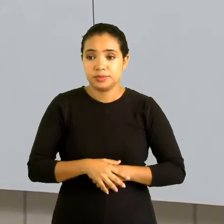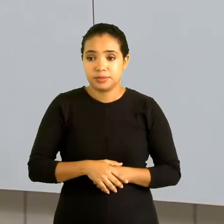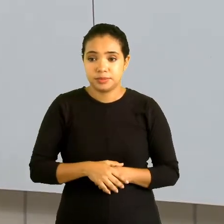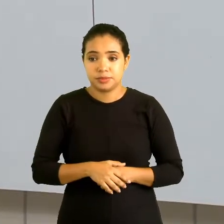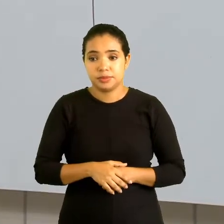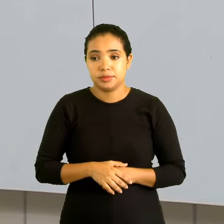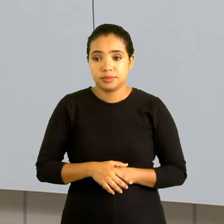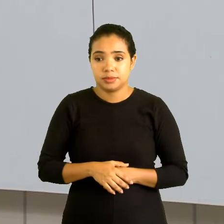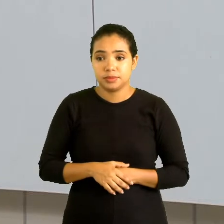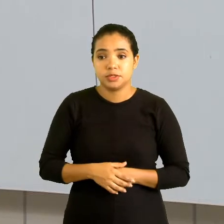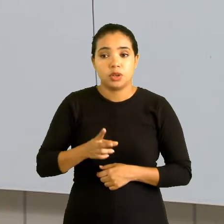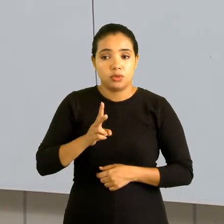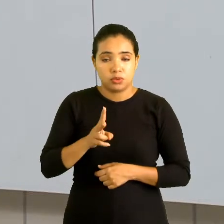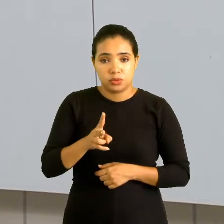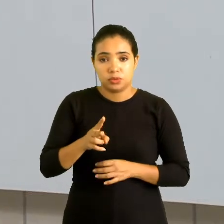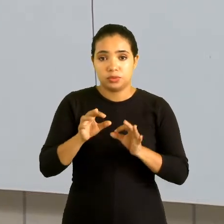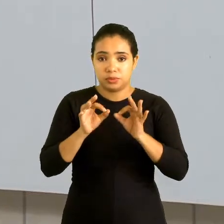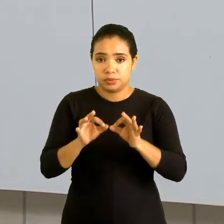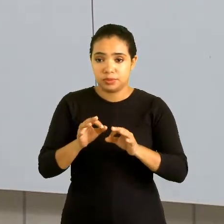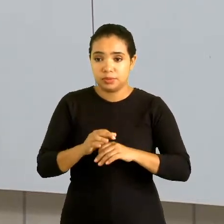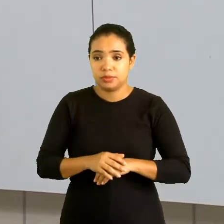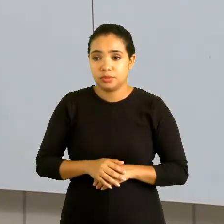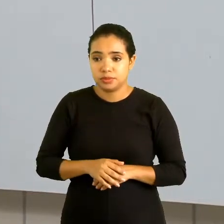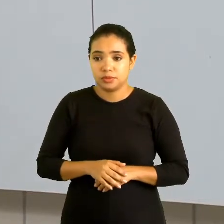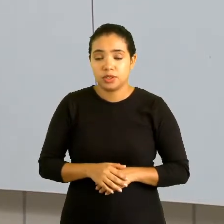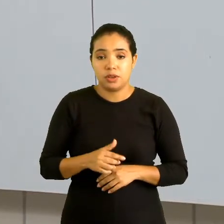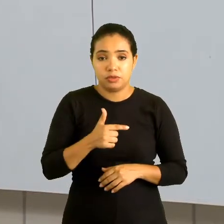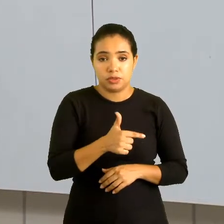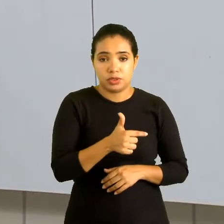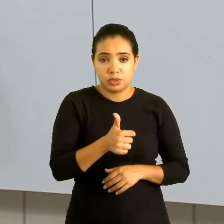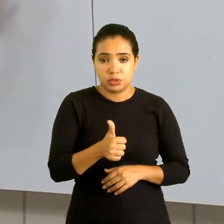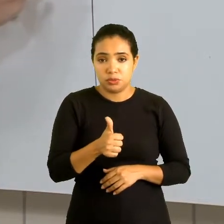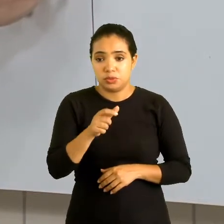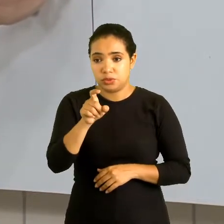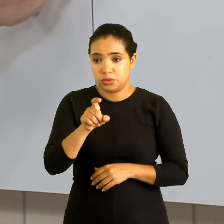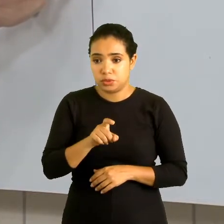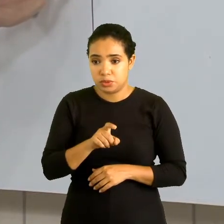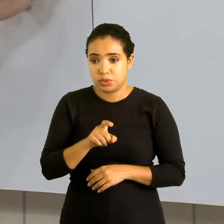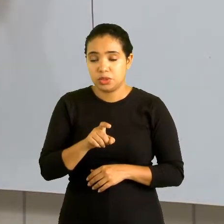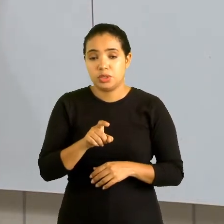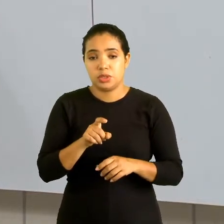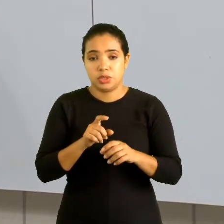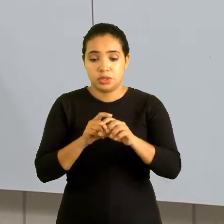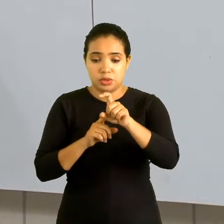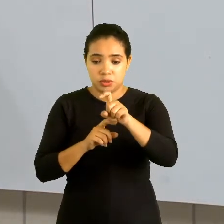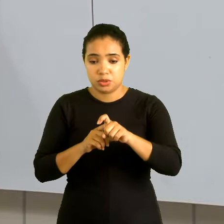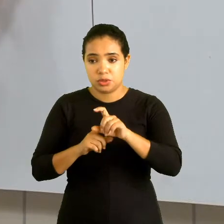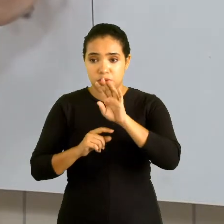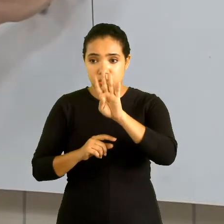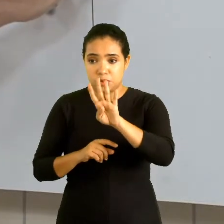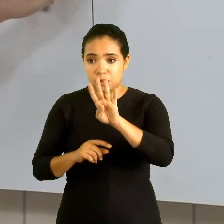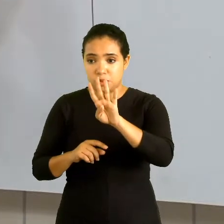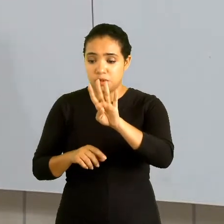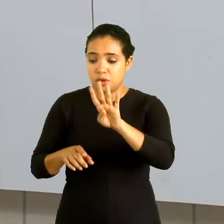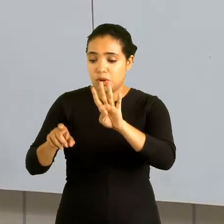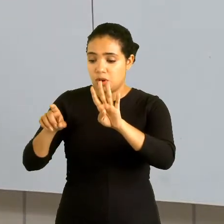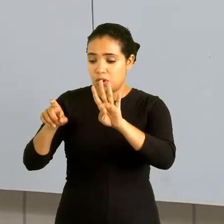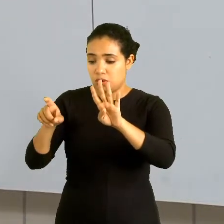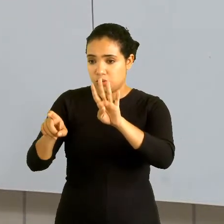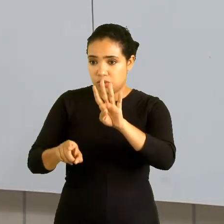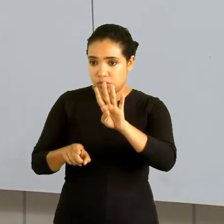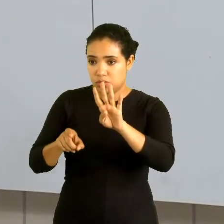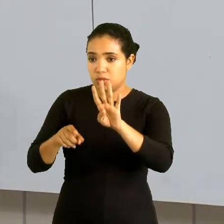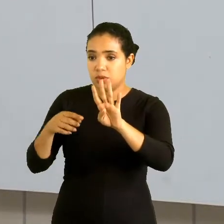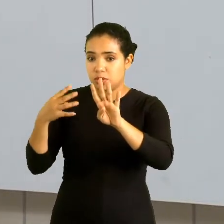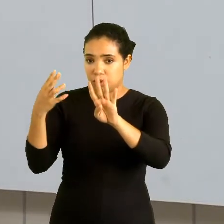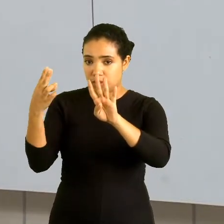E vai proceder da mesma forma. Você vai dividir coeficiente por coeficiente. Parte literal por parte